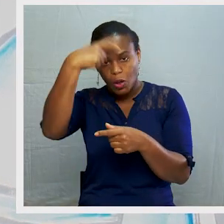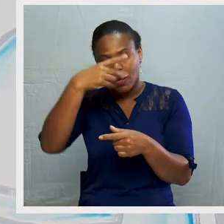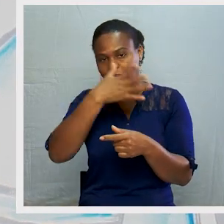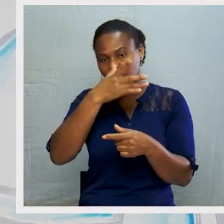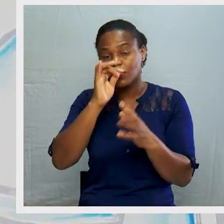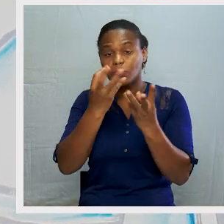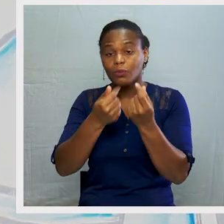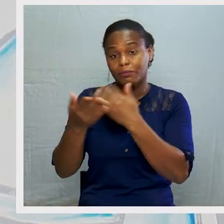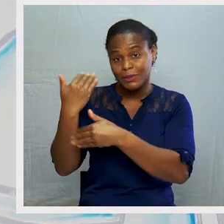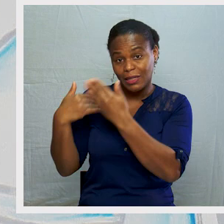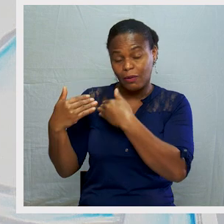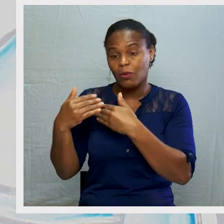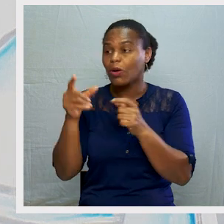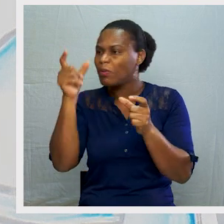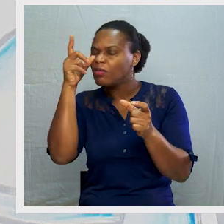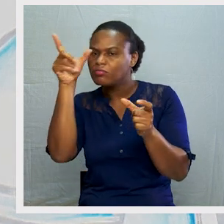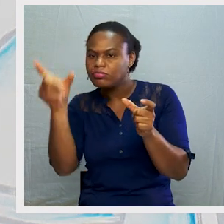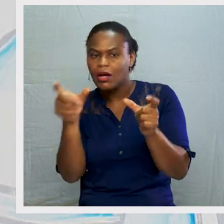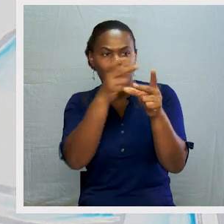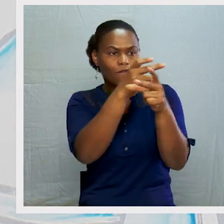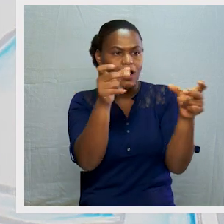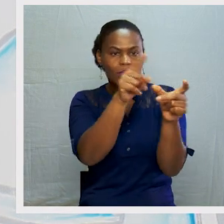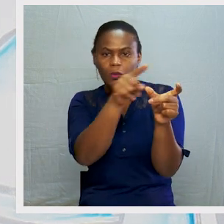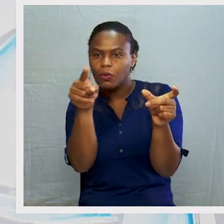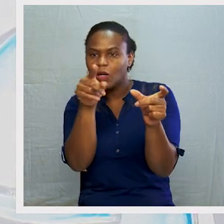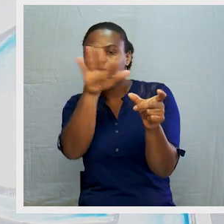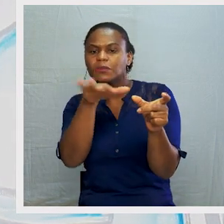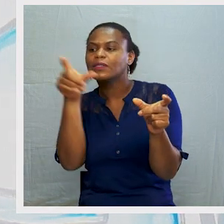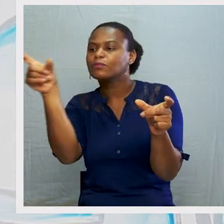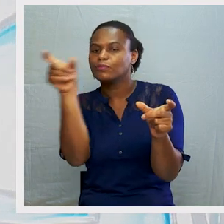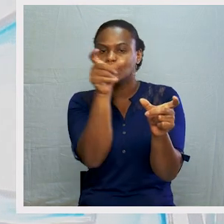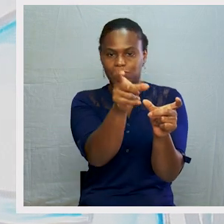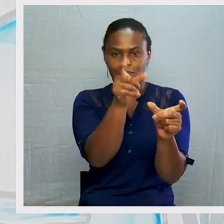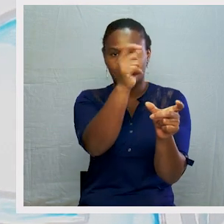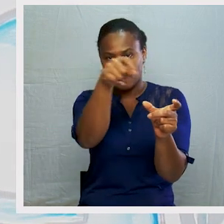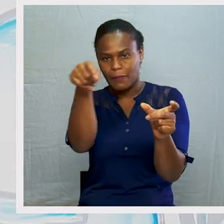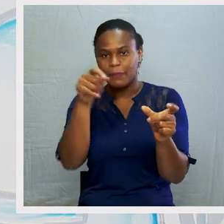econômicas do passado. Vamos lá ler a primeira frase.